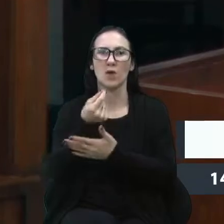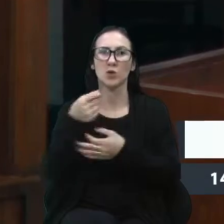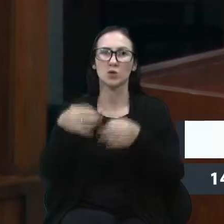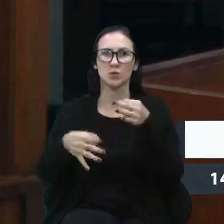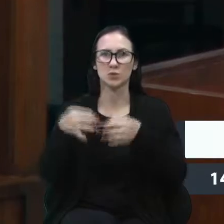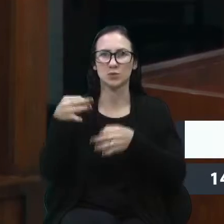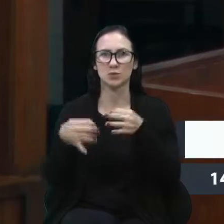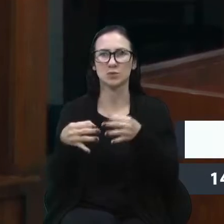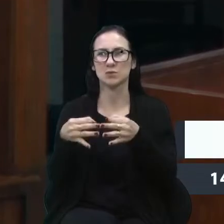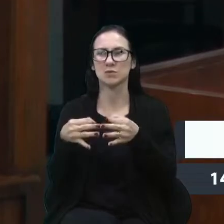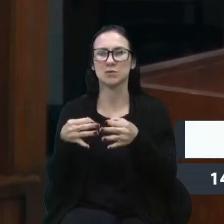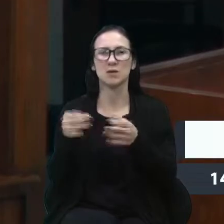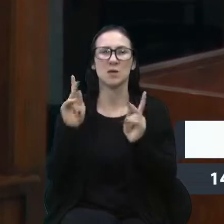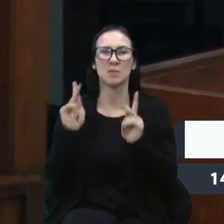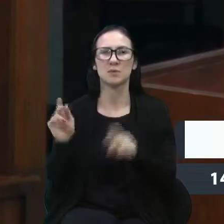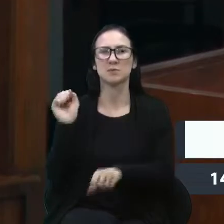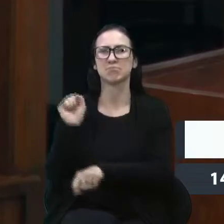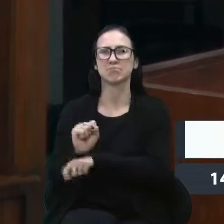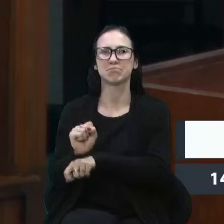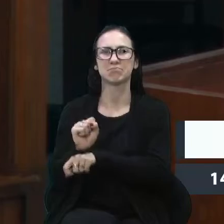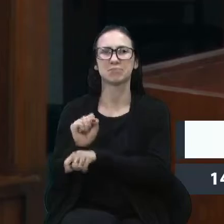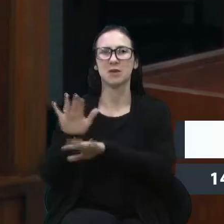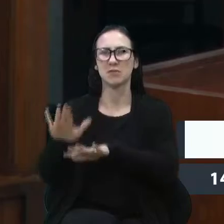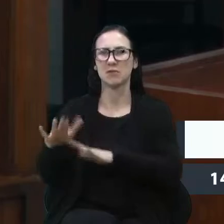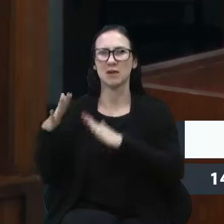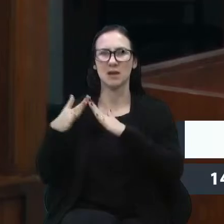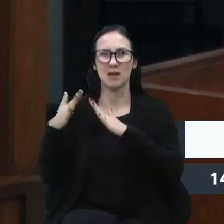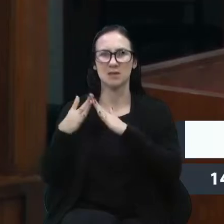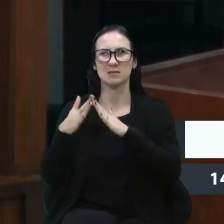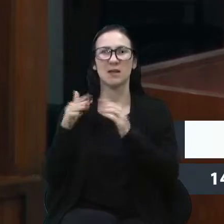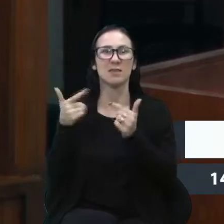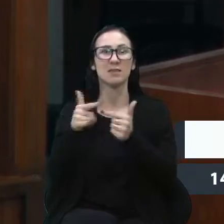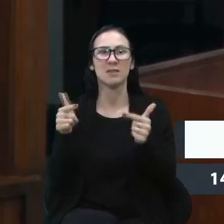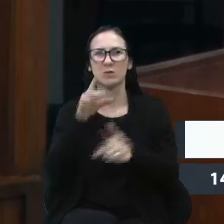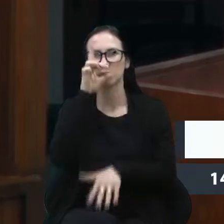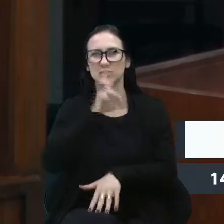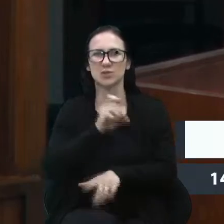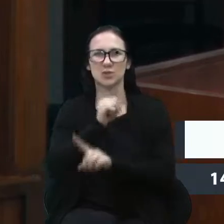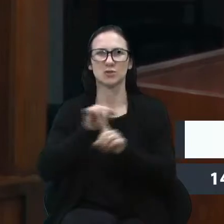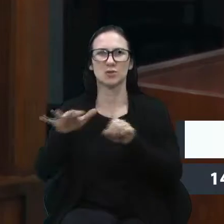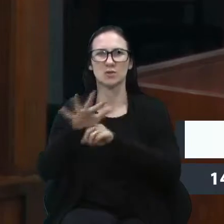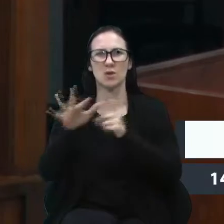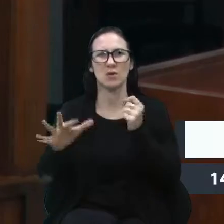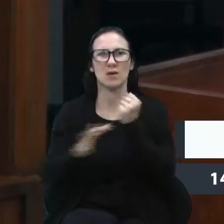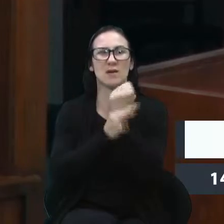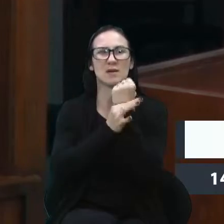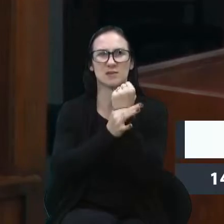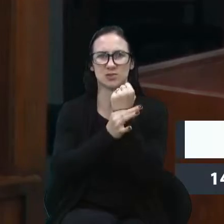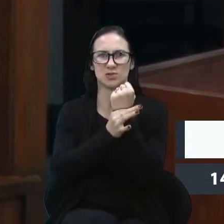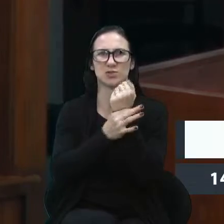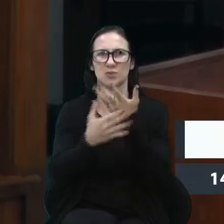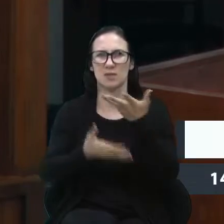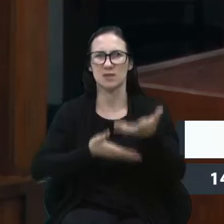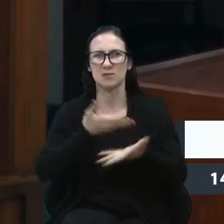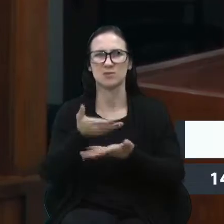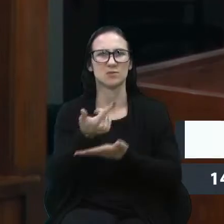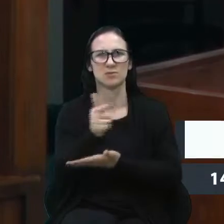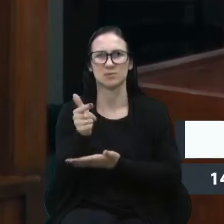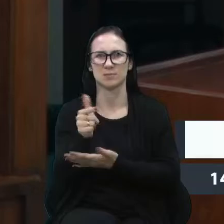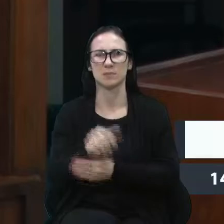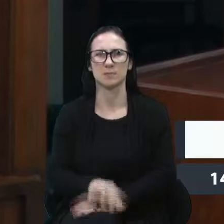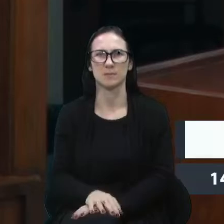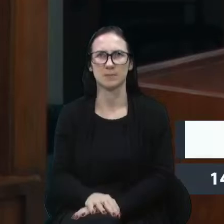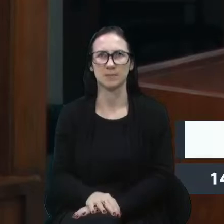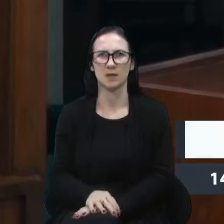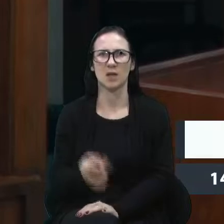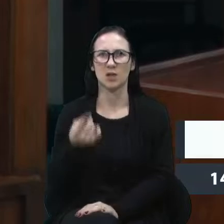pessoas não se deslocam e não têm esse direito social garantido. Aqui eu destaco. Nós